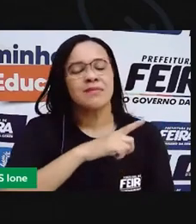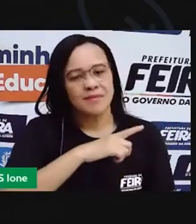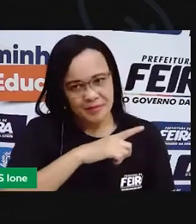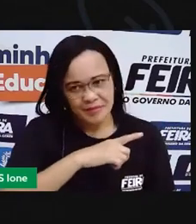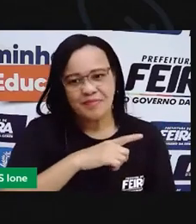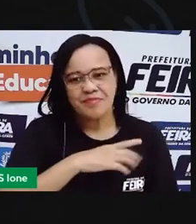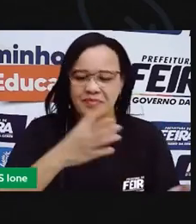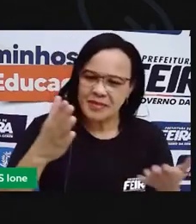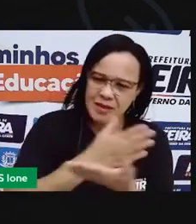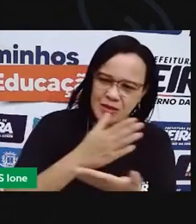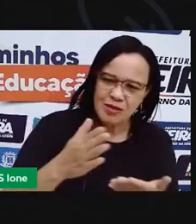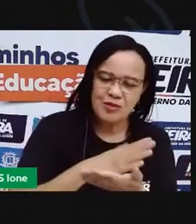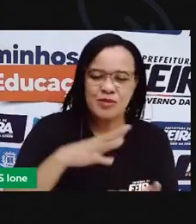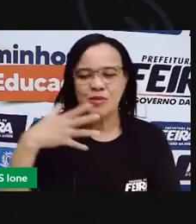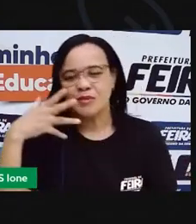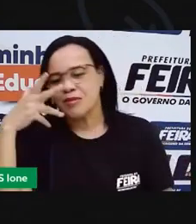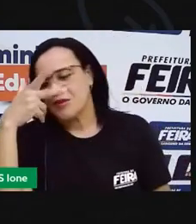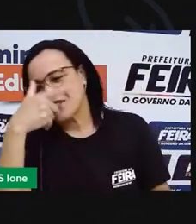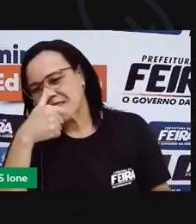Uns bonitos.